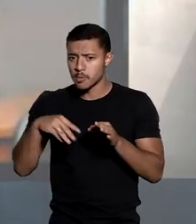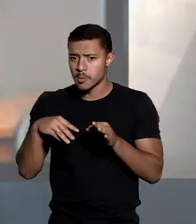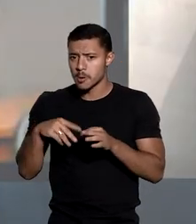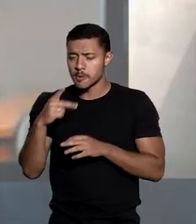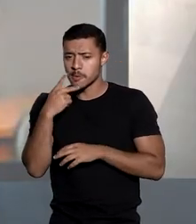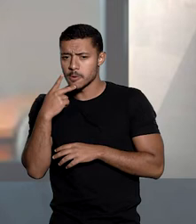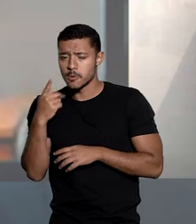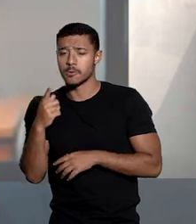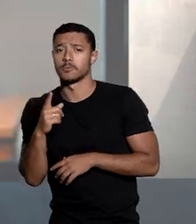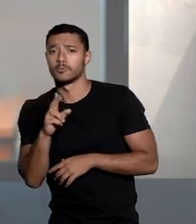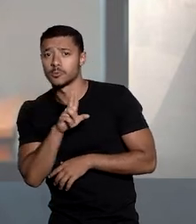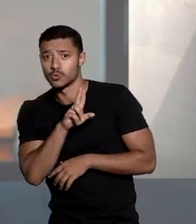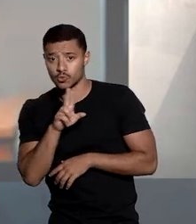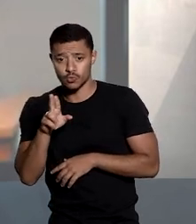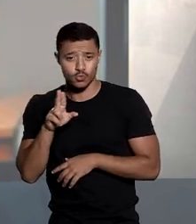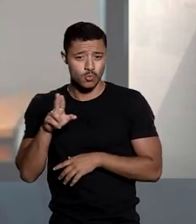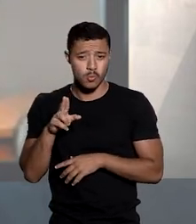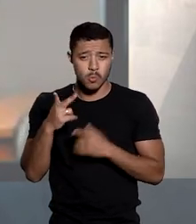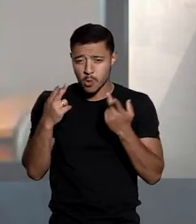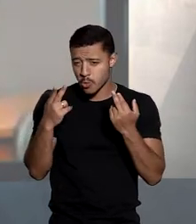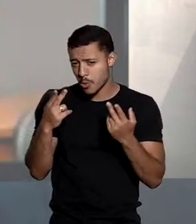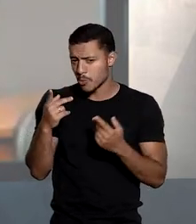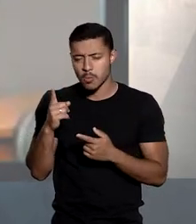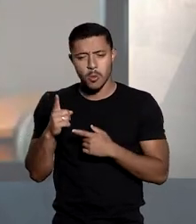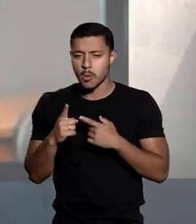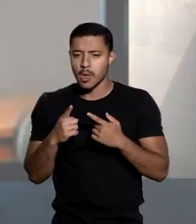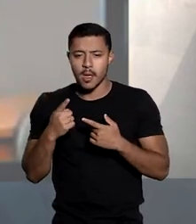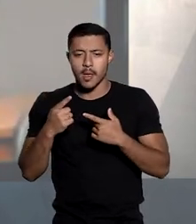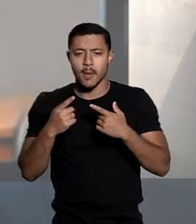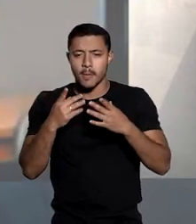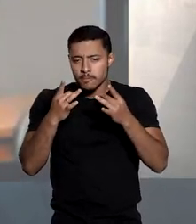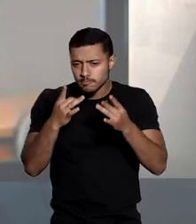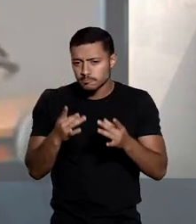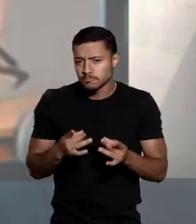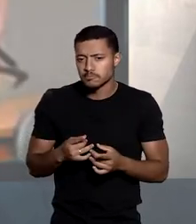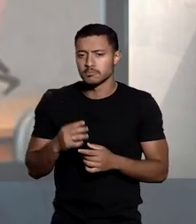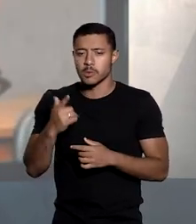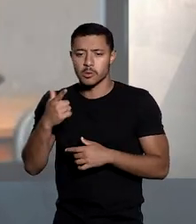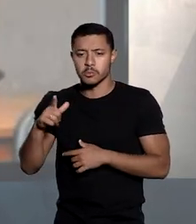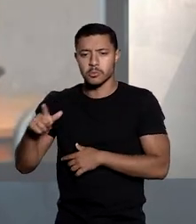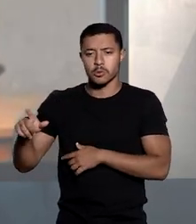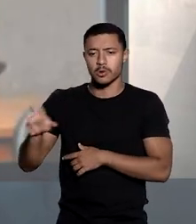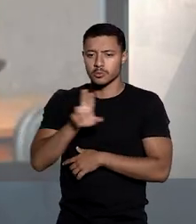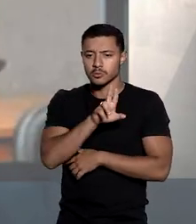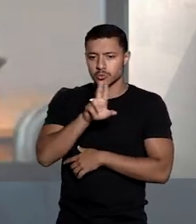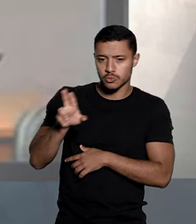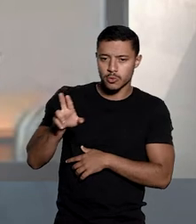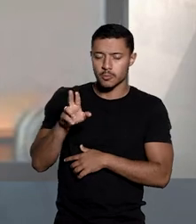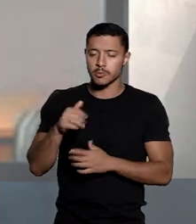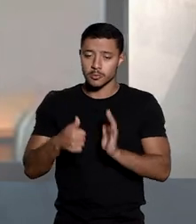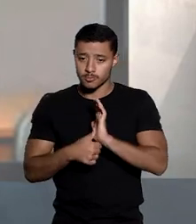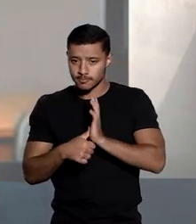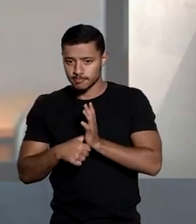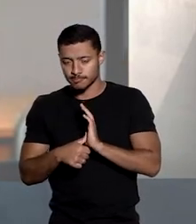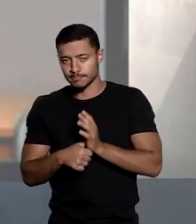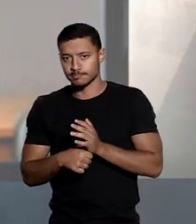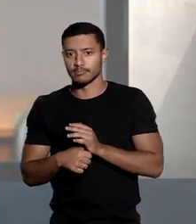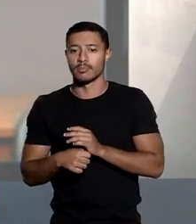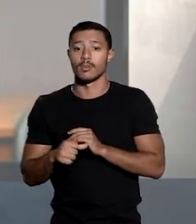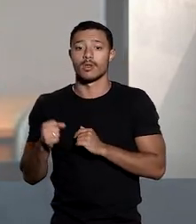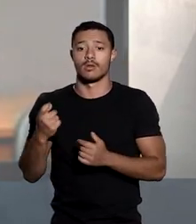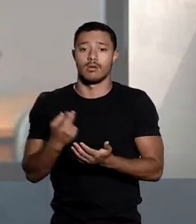que a mera existência de homonímia não é argumento suficiente para a retificação do registro civil, sendo